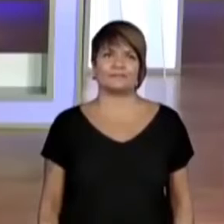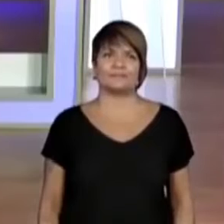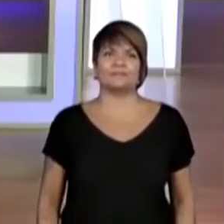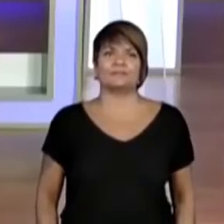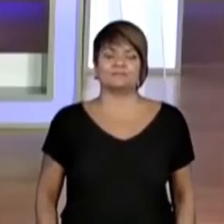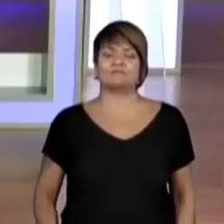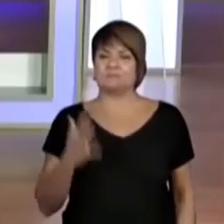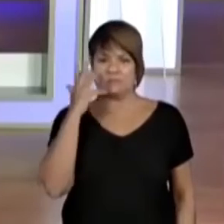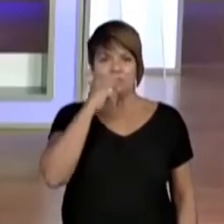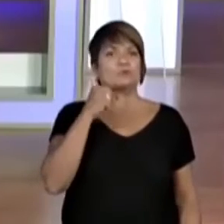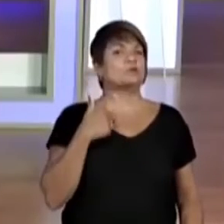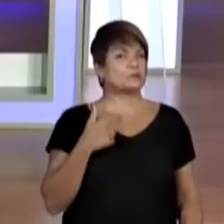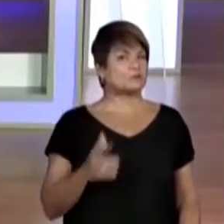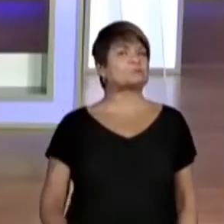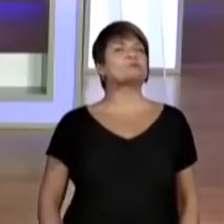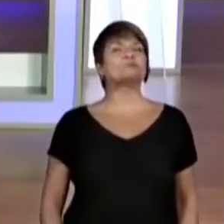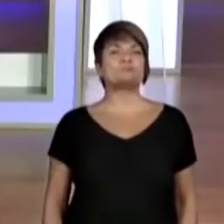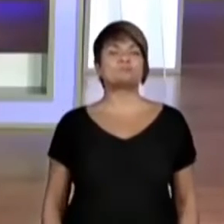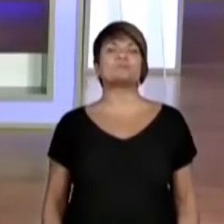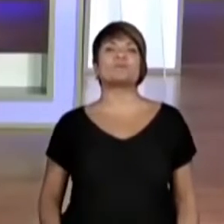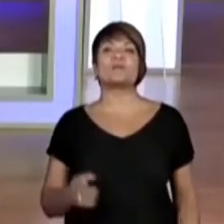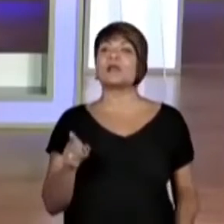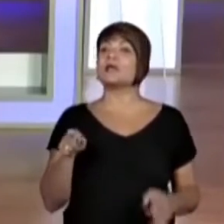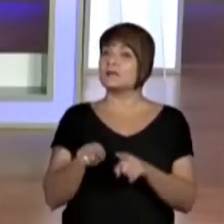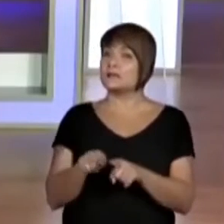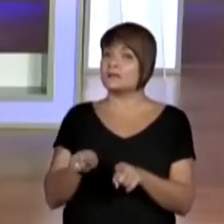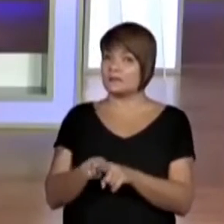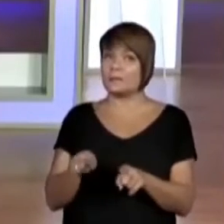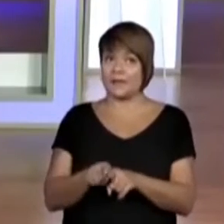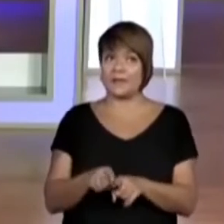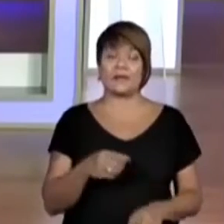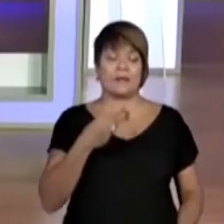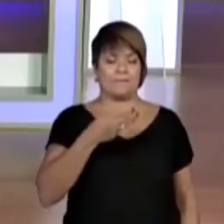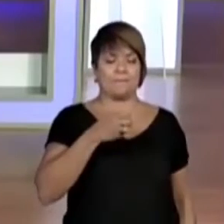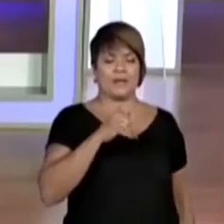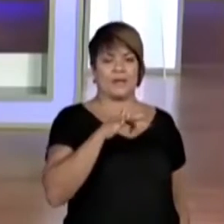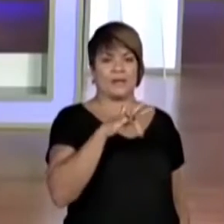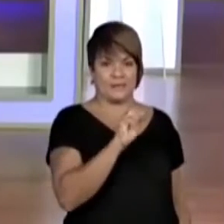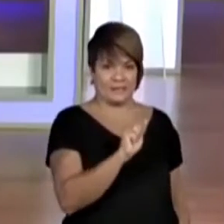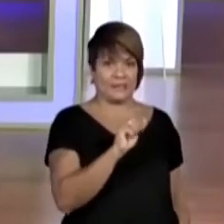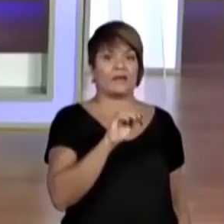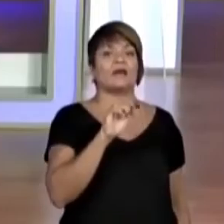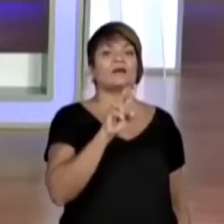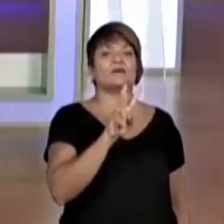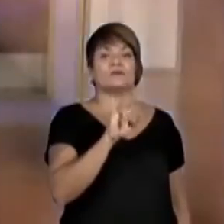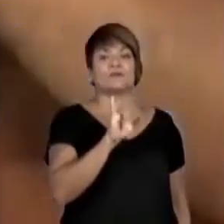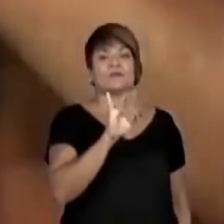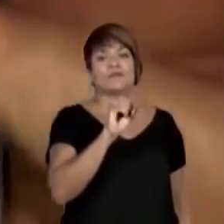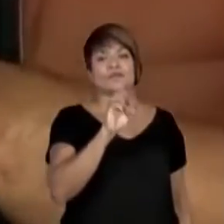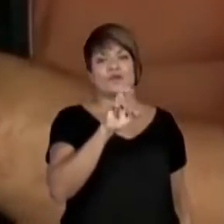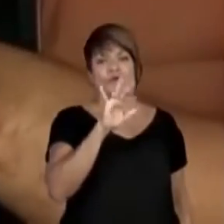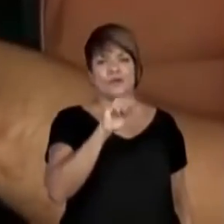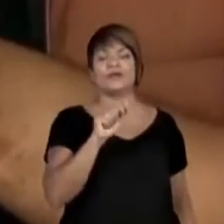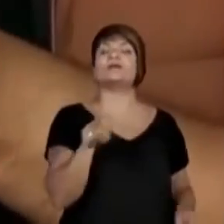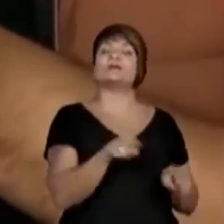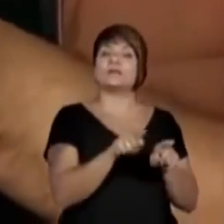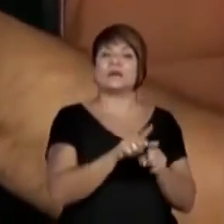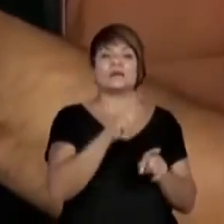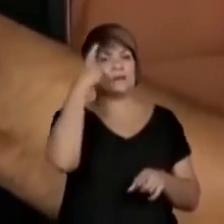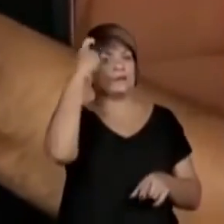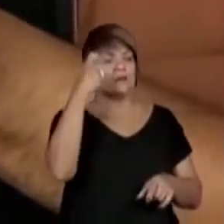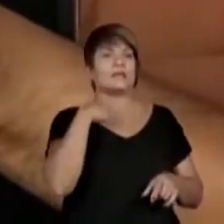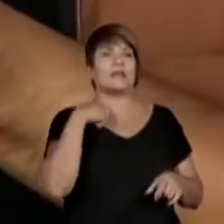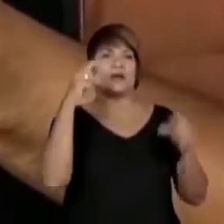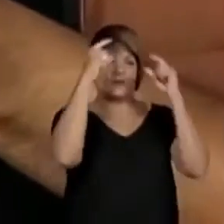também, professor. E aí, também, a Maria Vitória, lá do texto, deu a ideia de colocar uma faixinha no cabelo.